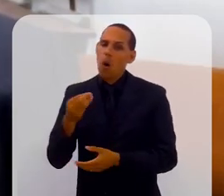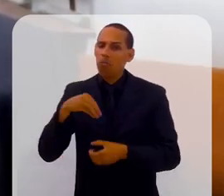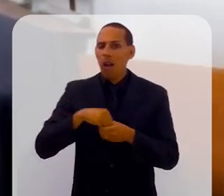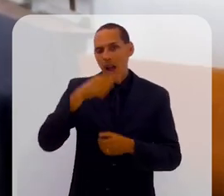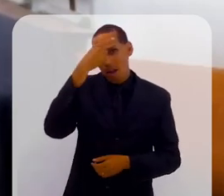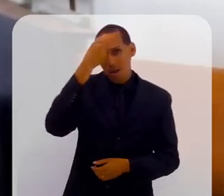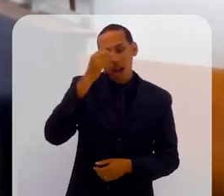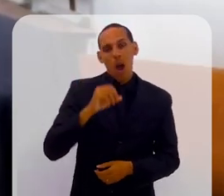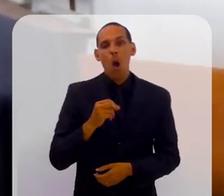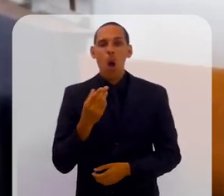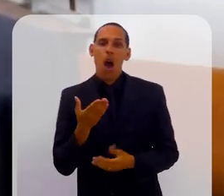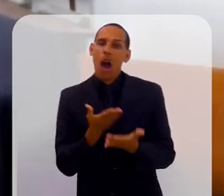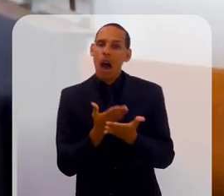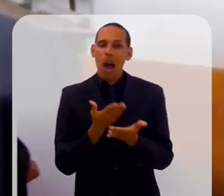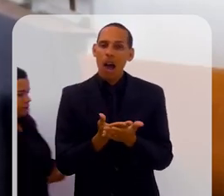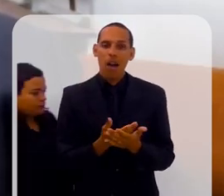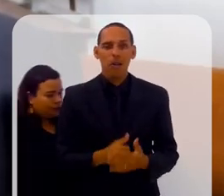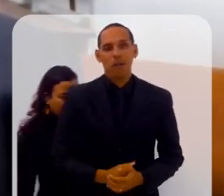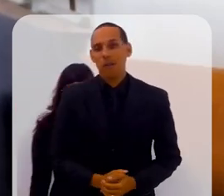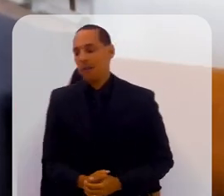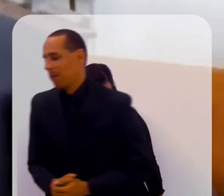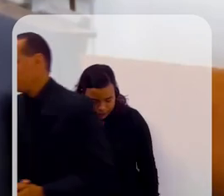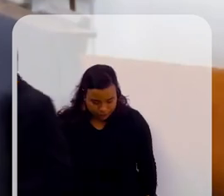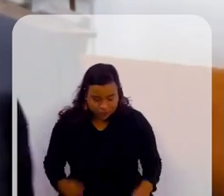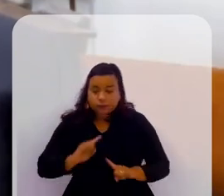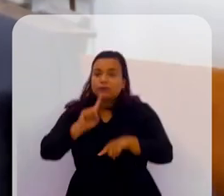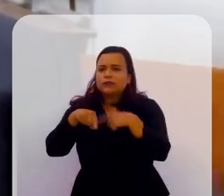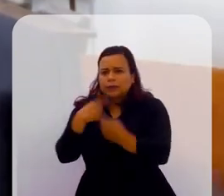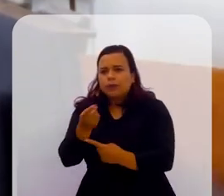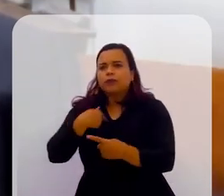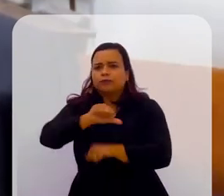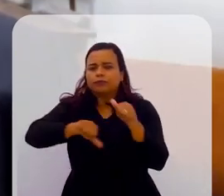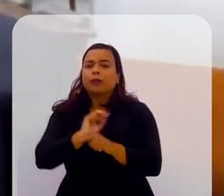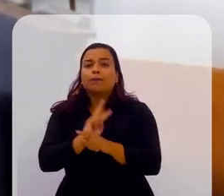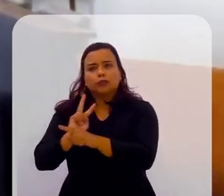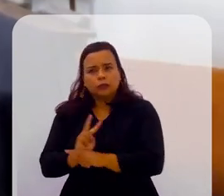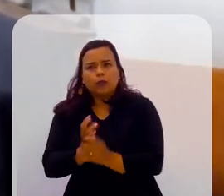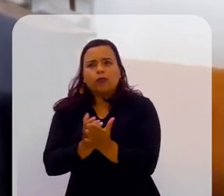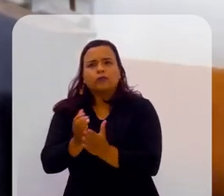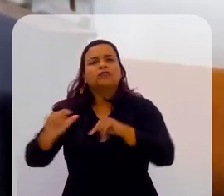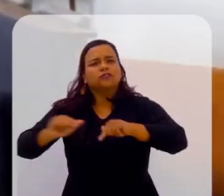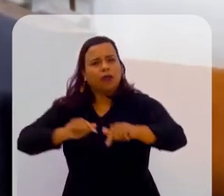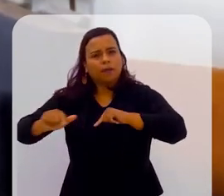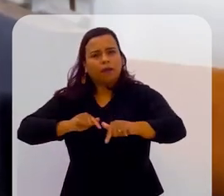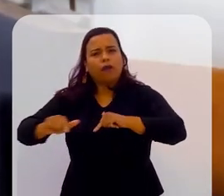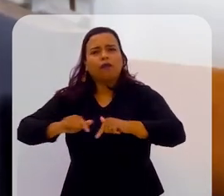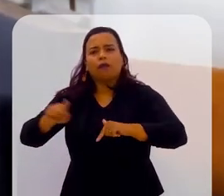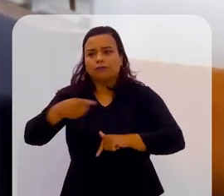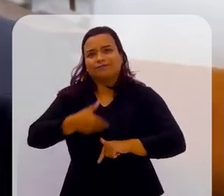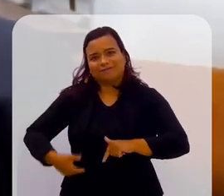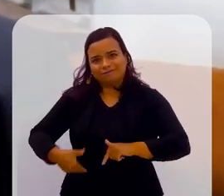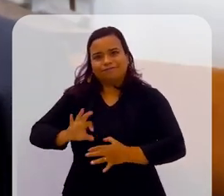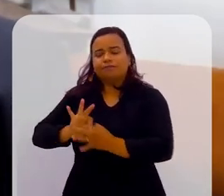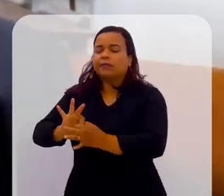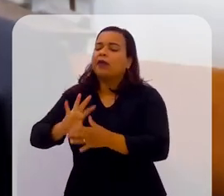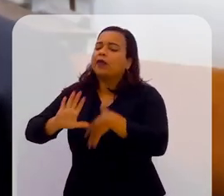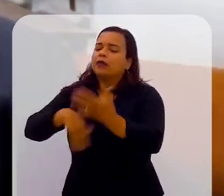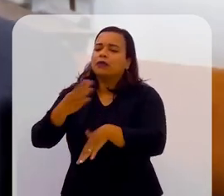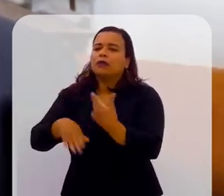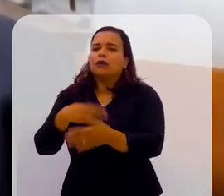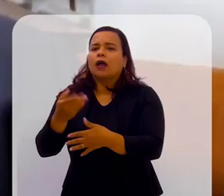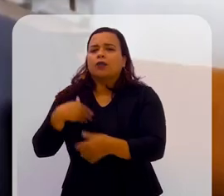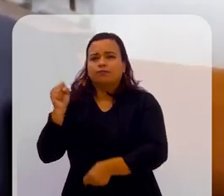ou dando aula no primeiro momento. Depois virei monitor, depois comecei a trabalhar no serviço público e aí